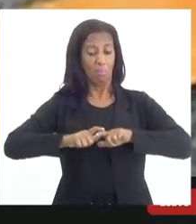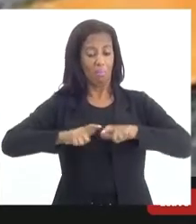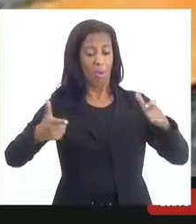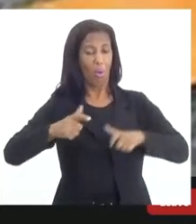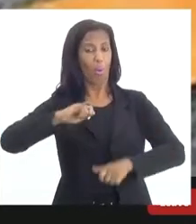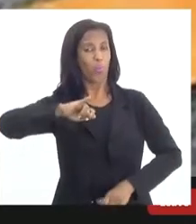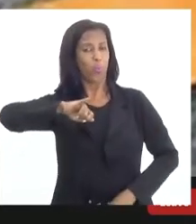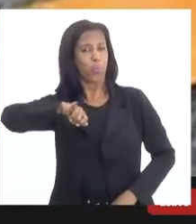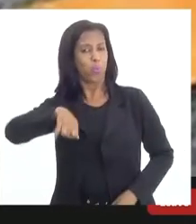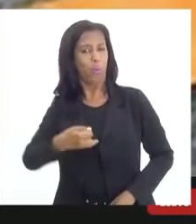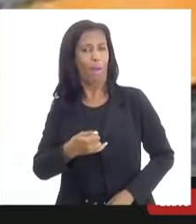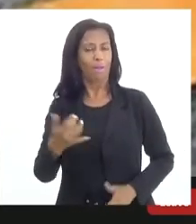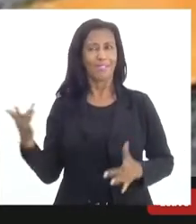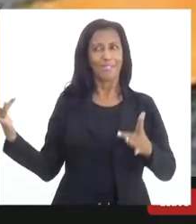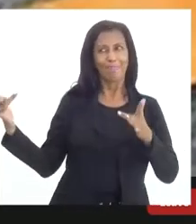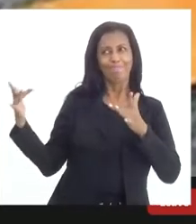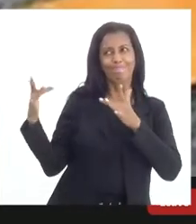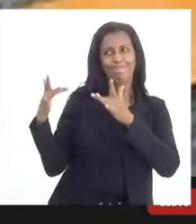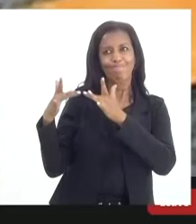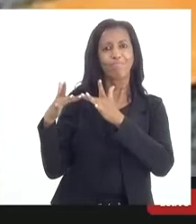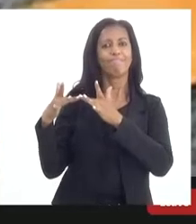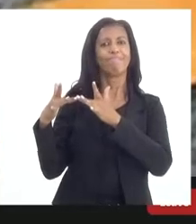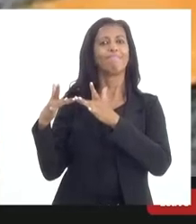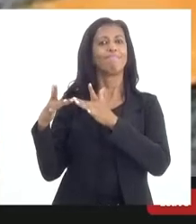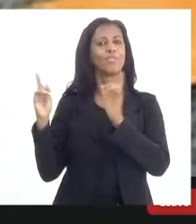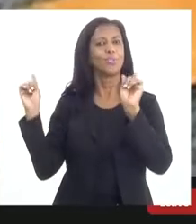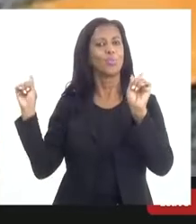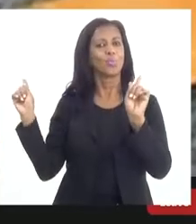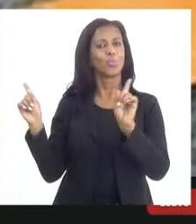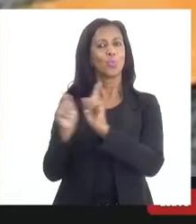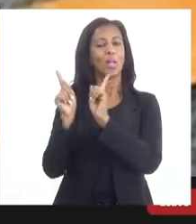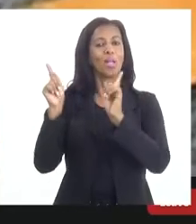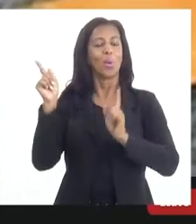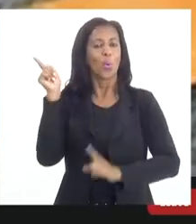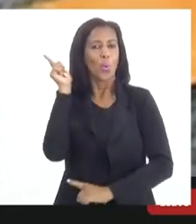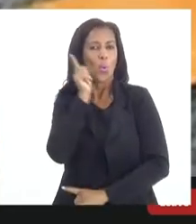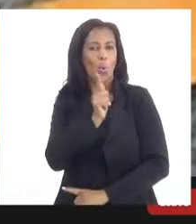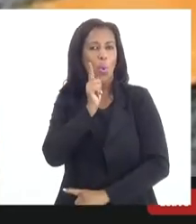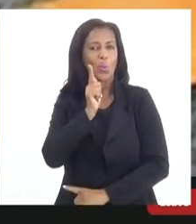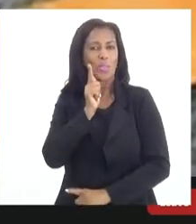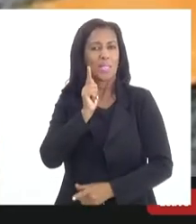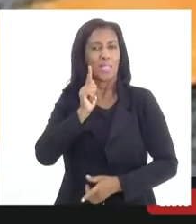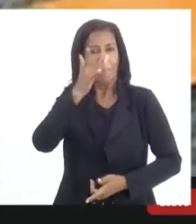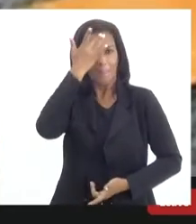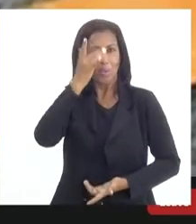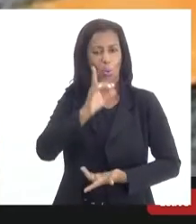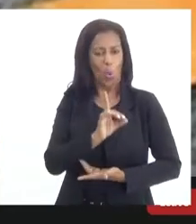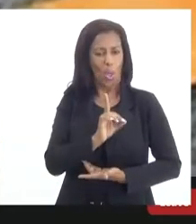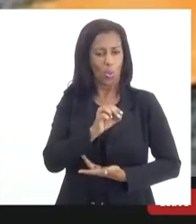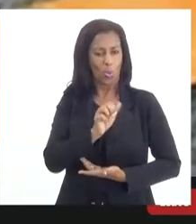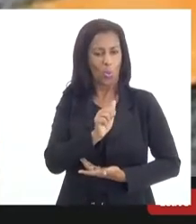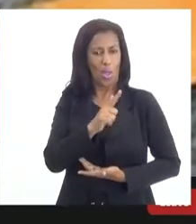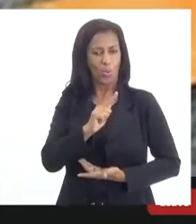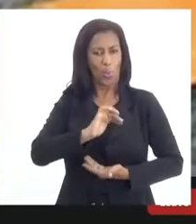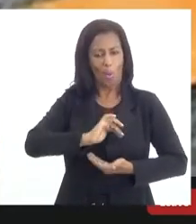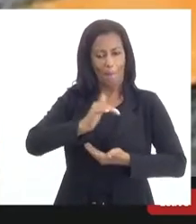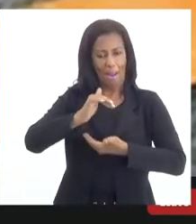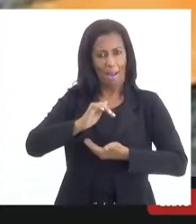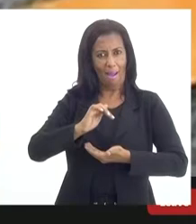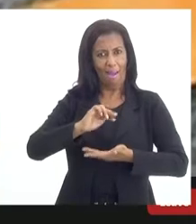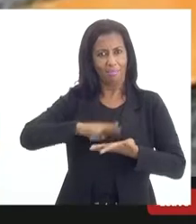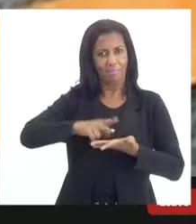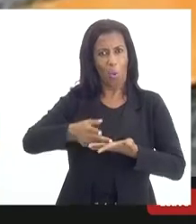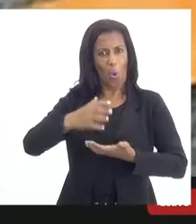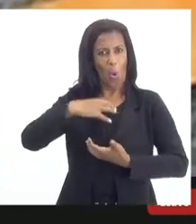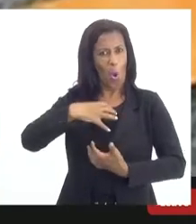chance de compatibilidade quando dos doadores brasileiros. então eu